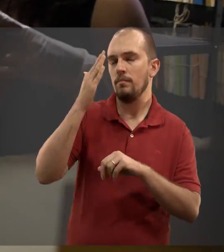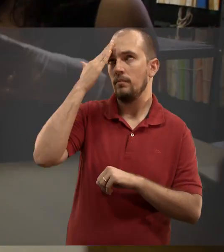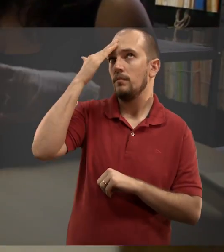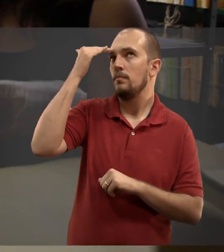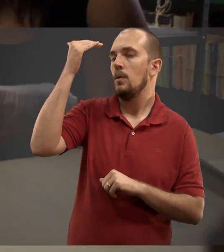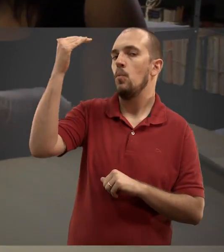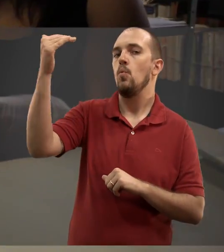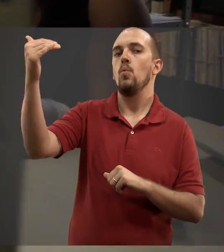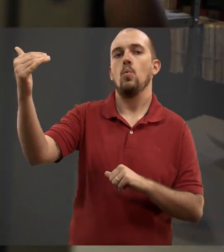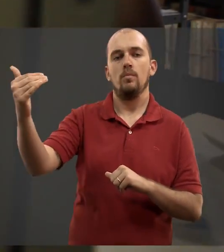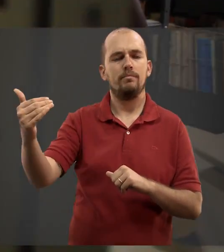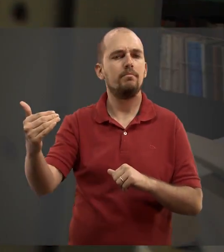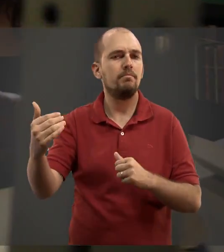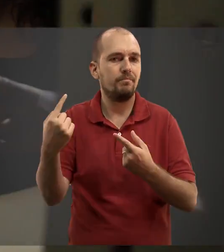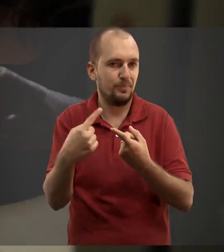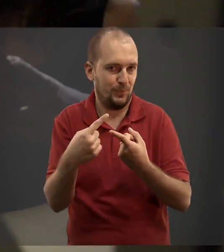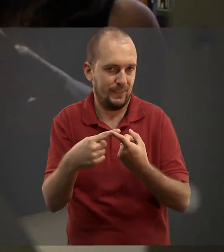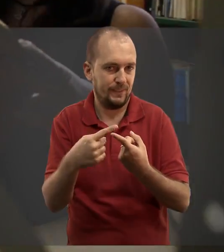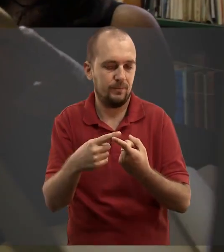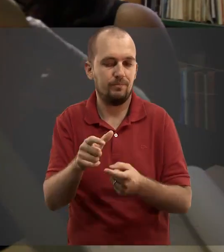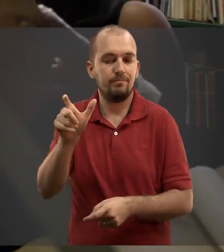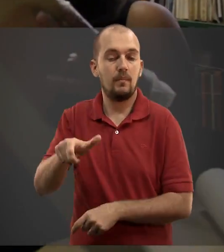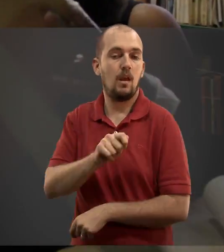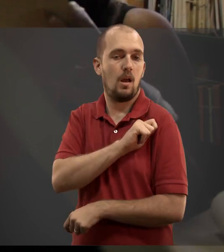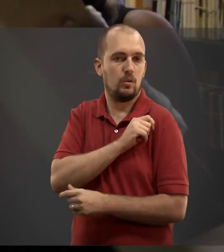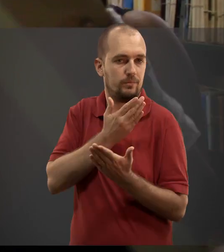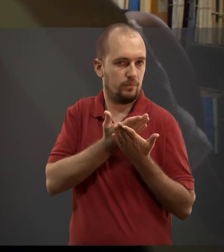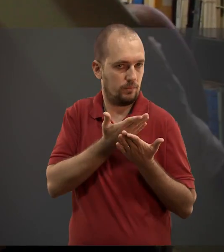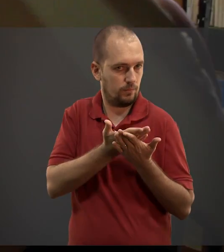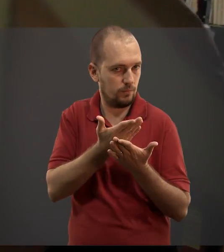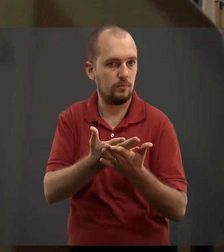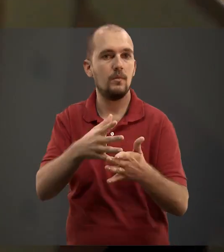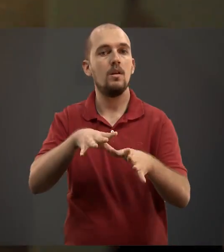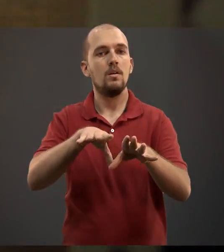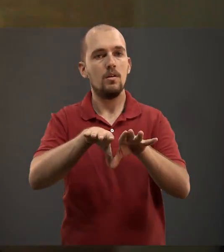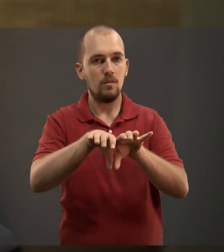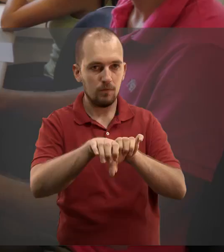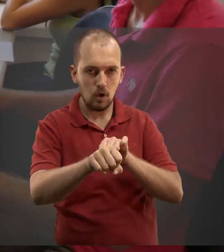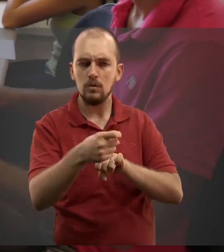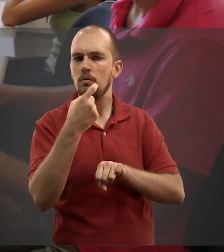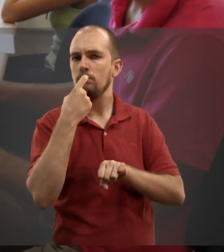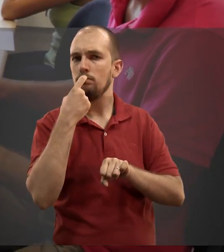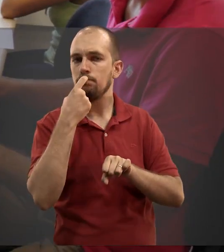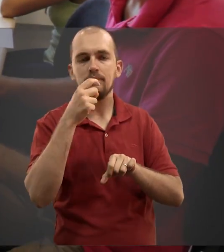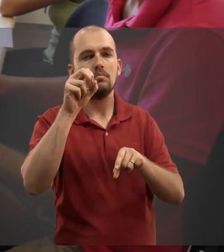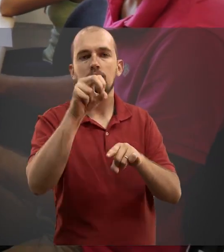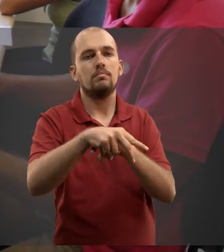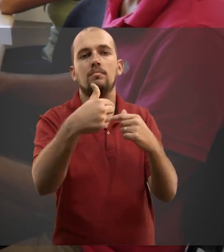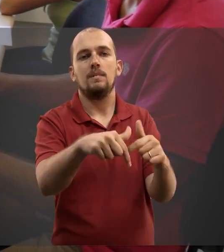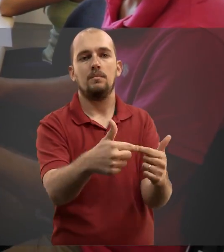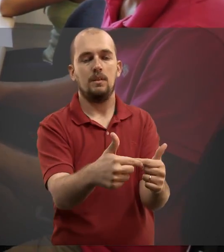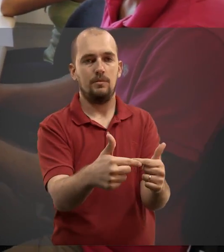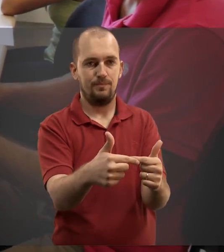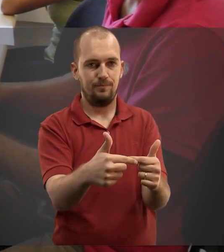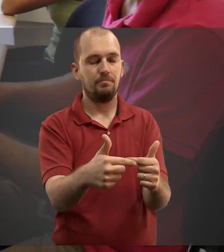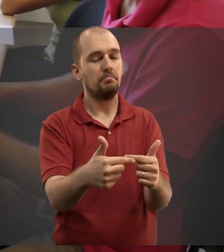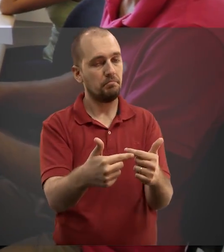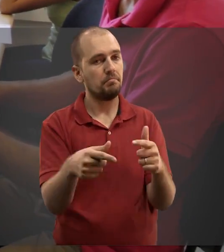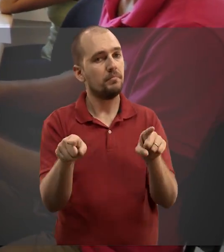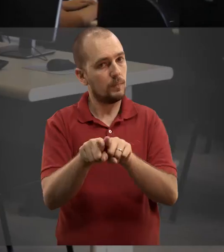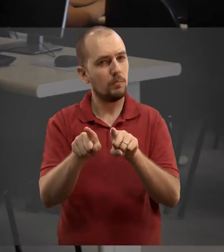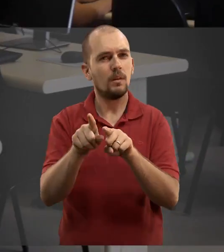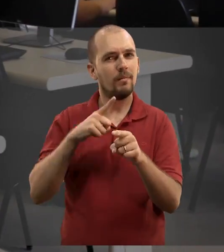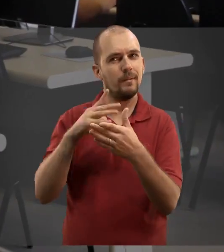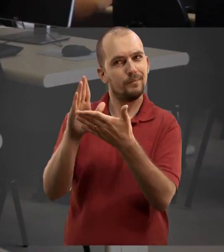destacado no mercado de trabalho por conta da alta taxa de empregabilidade, os nossos alunos têm tido um